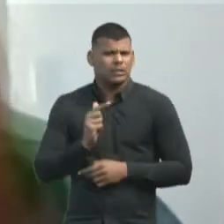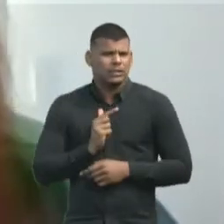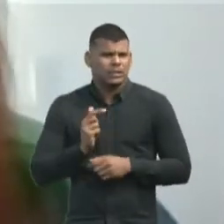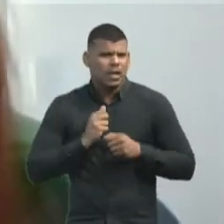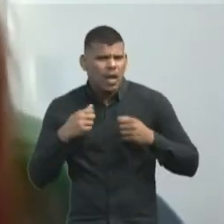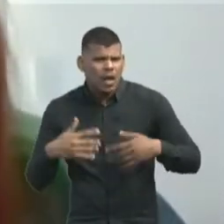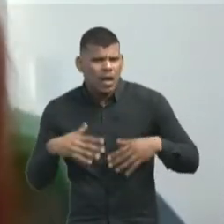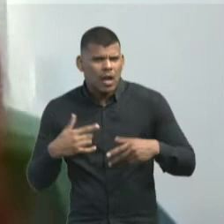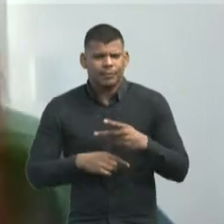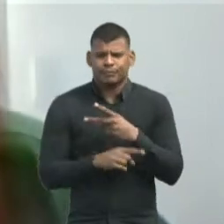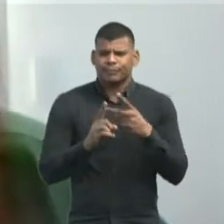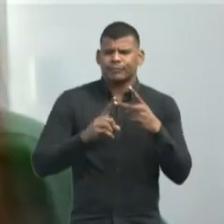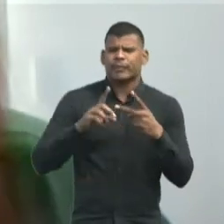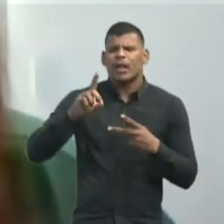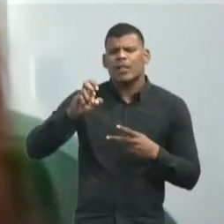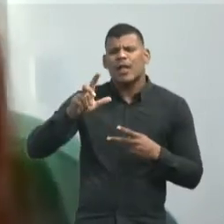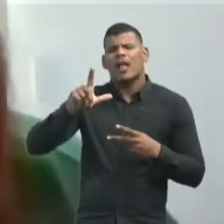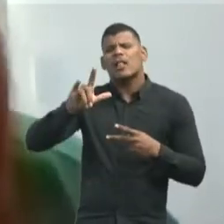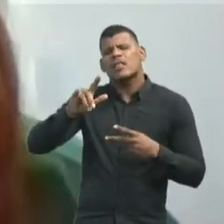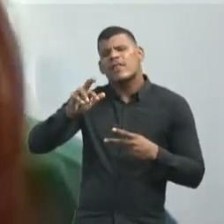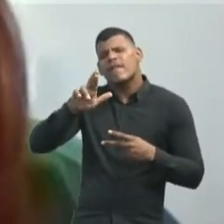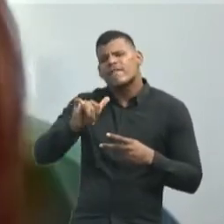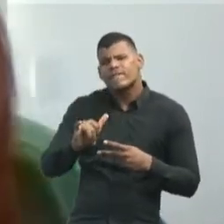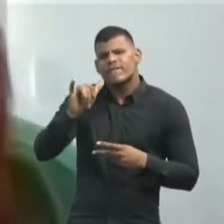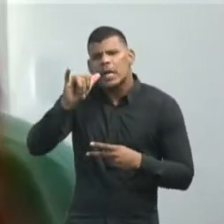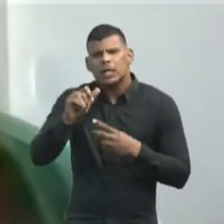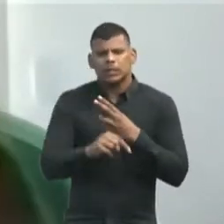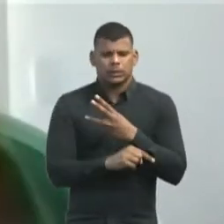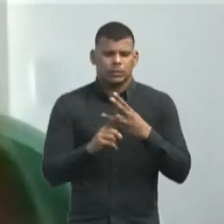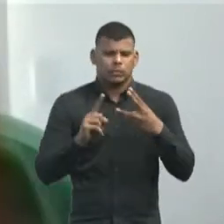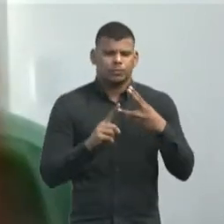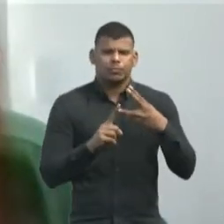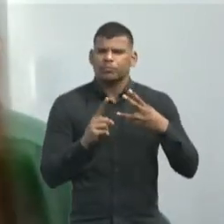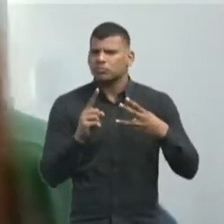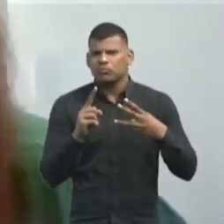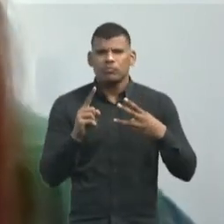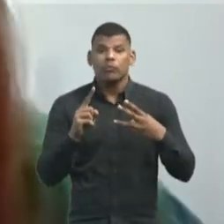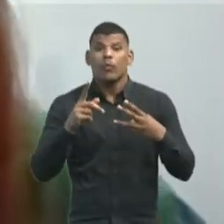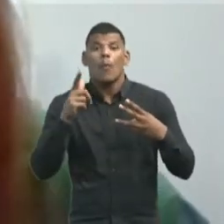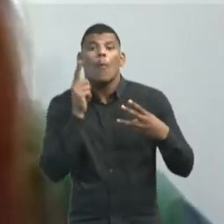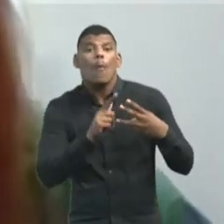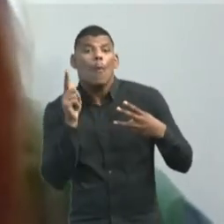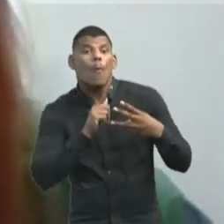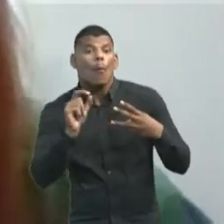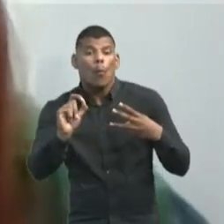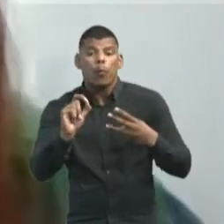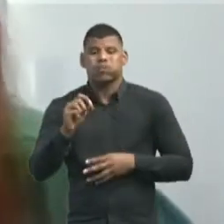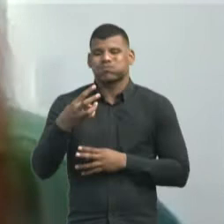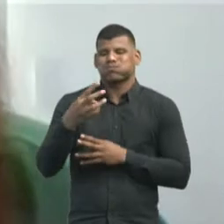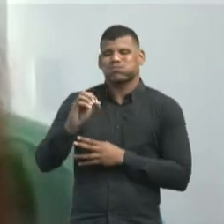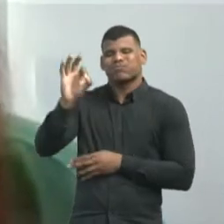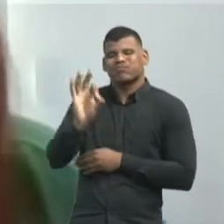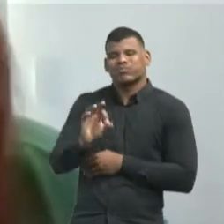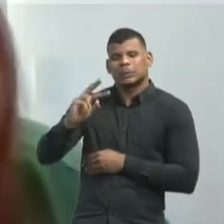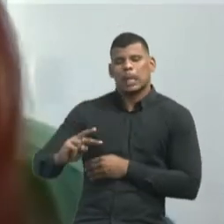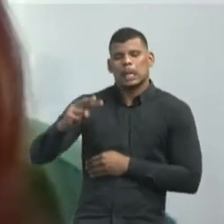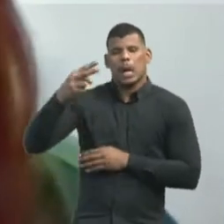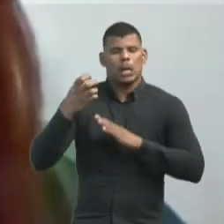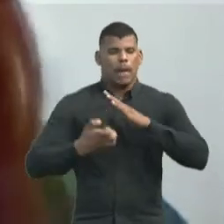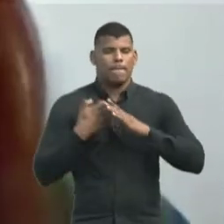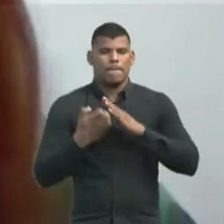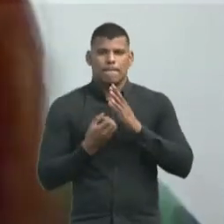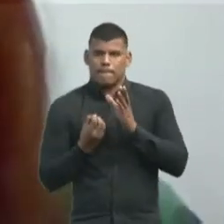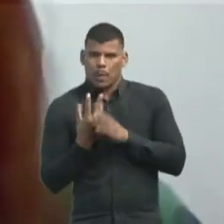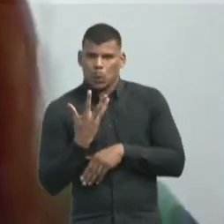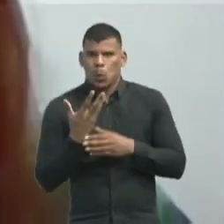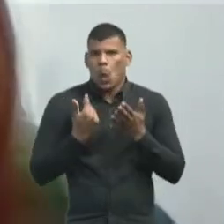na questão do delivery. A gente vê um avanço muito grande. 30% realmente dessas empresas que foram surgindo